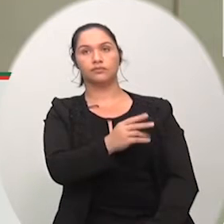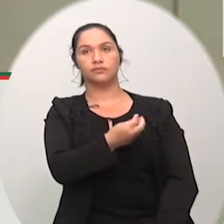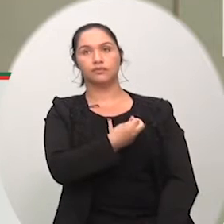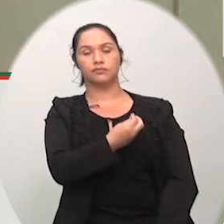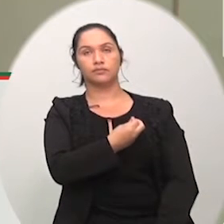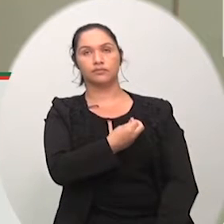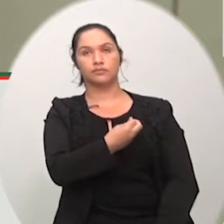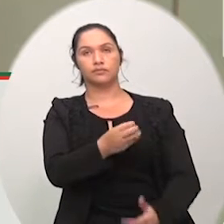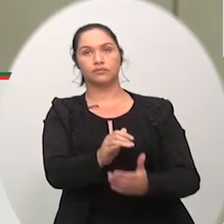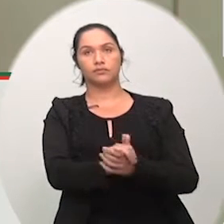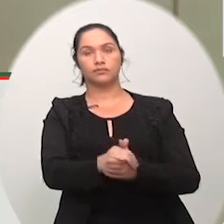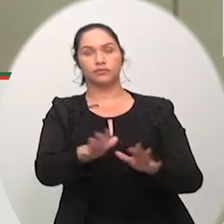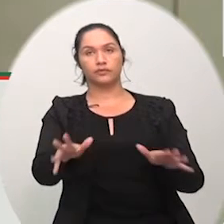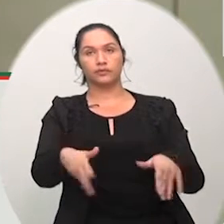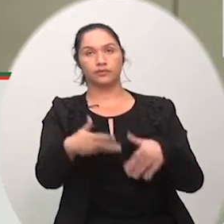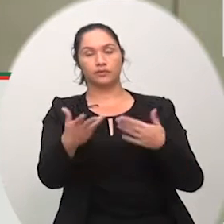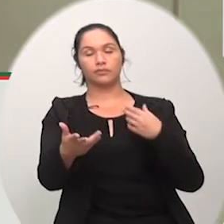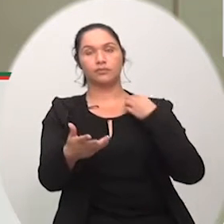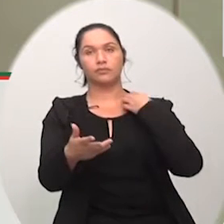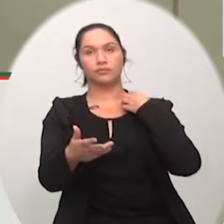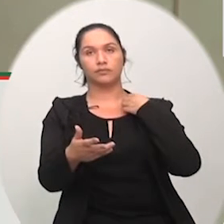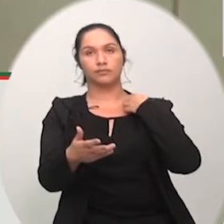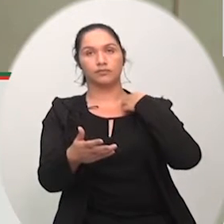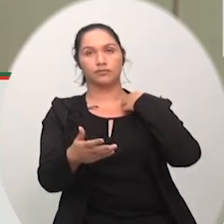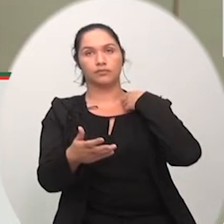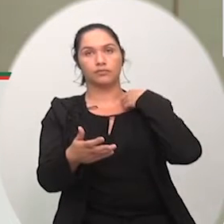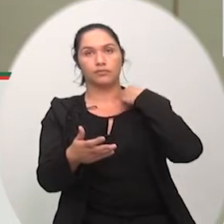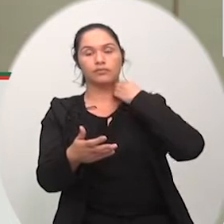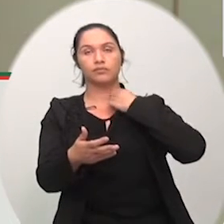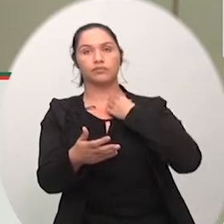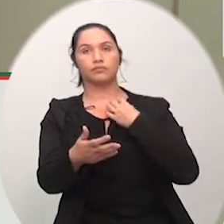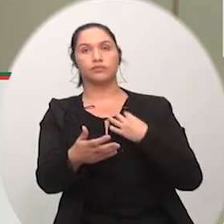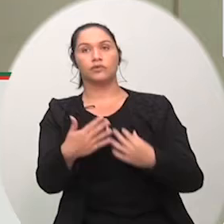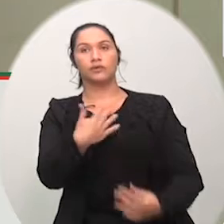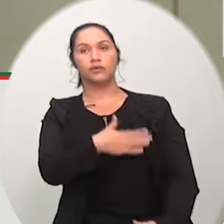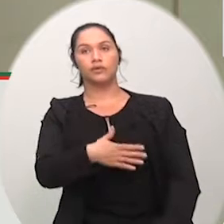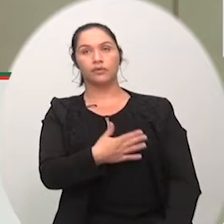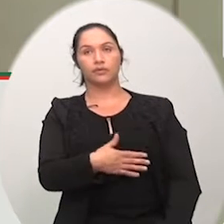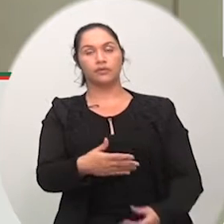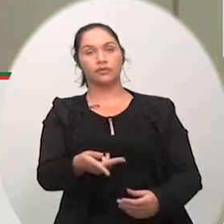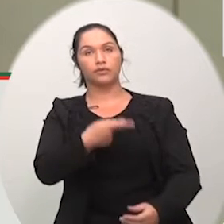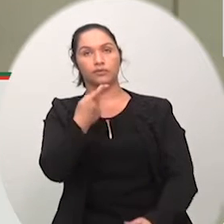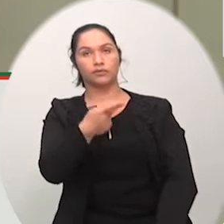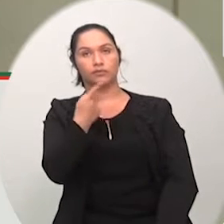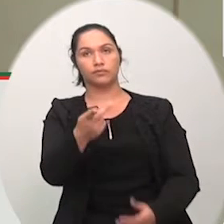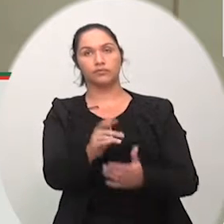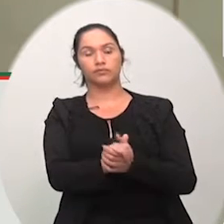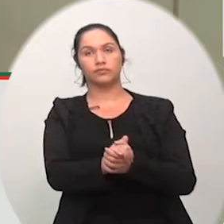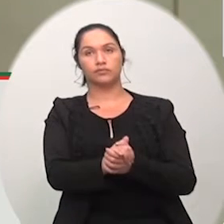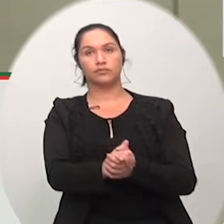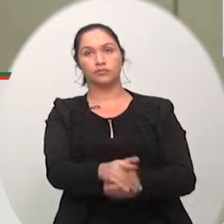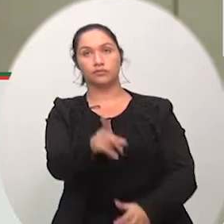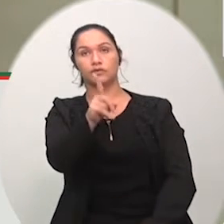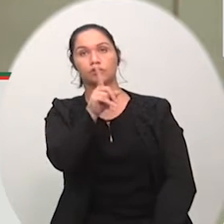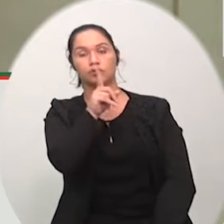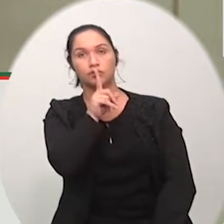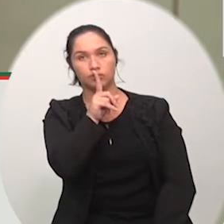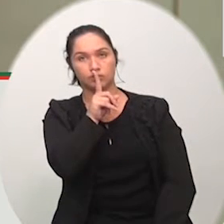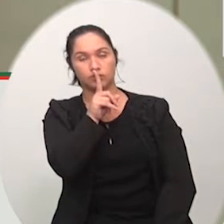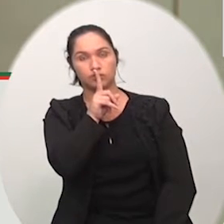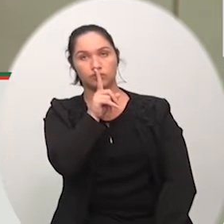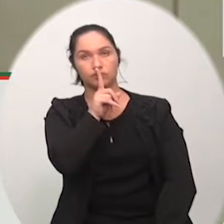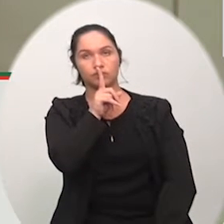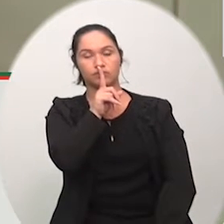a minha vinda hoje a tribuna é justamente para falar sobre um silêncio sepulcal que nós